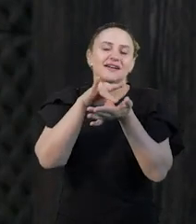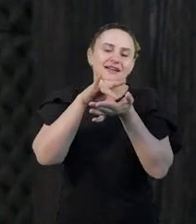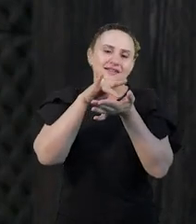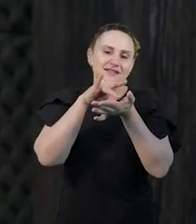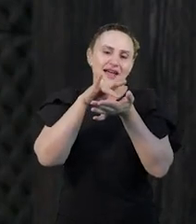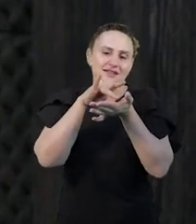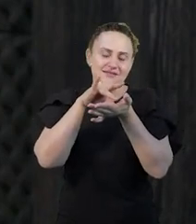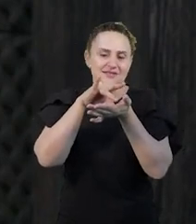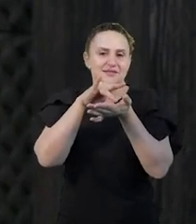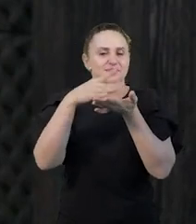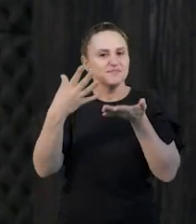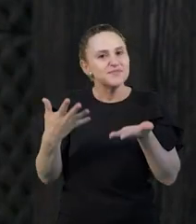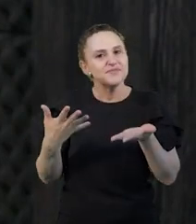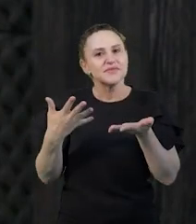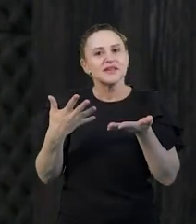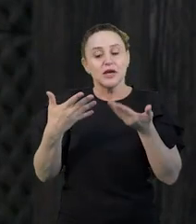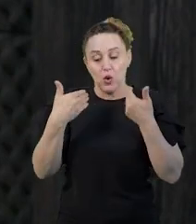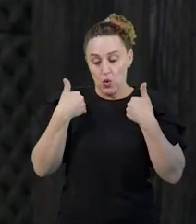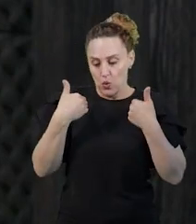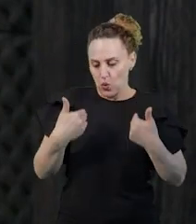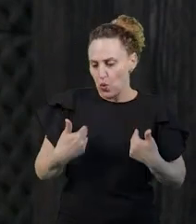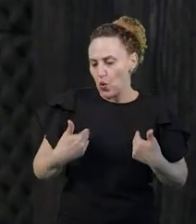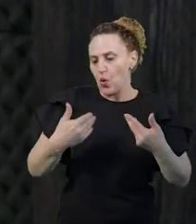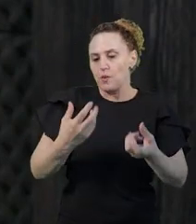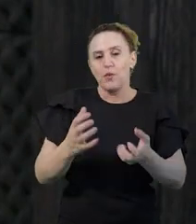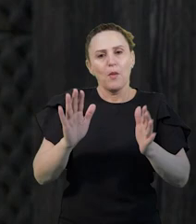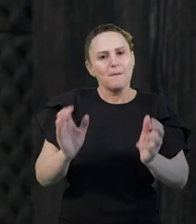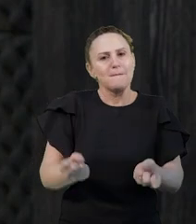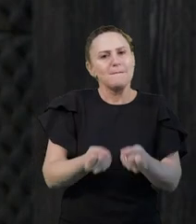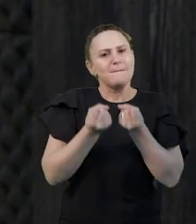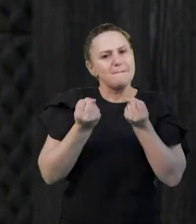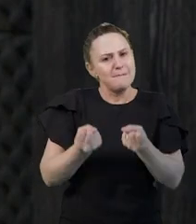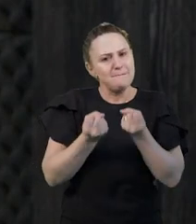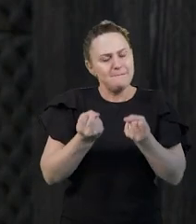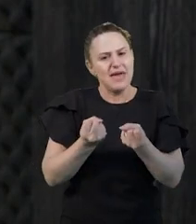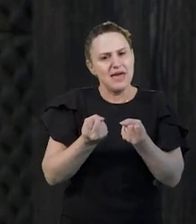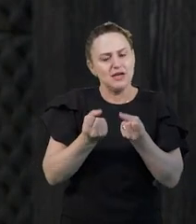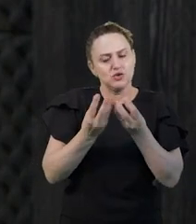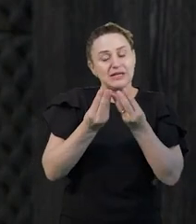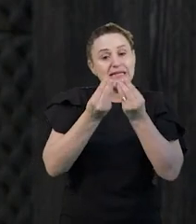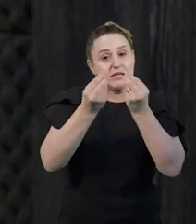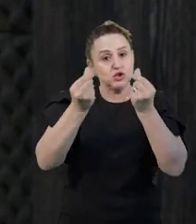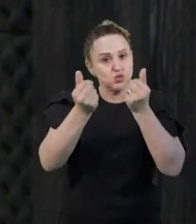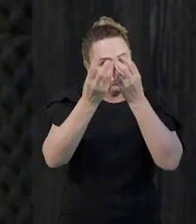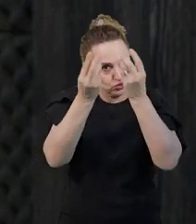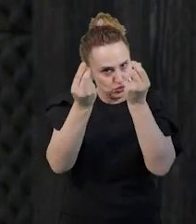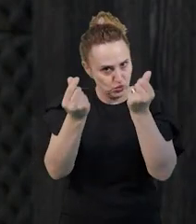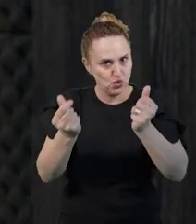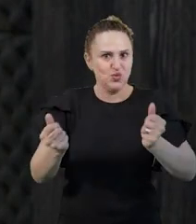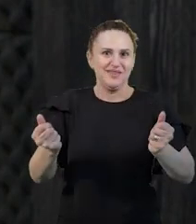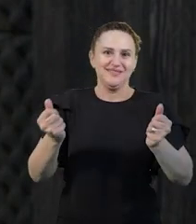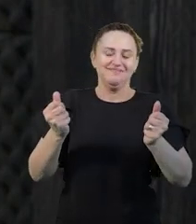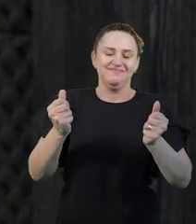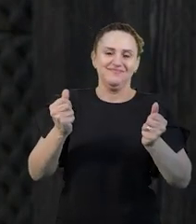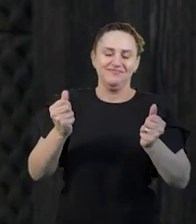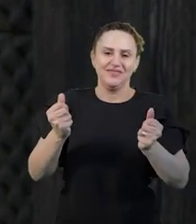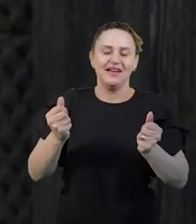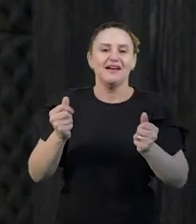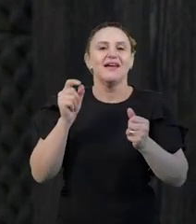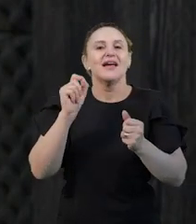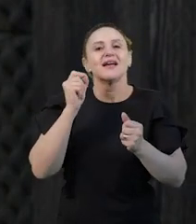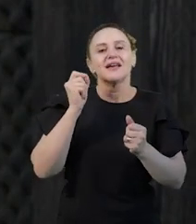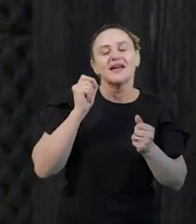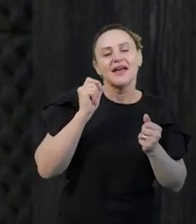que é com cor, com peso, com textura, né? São algo que a criança